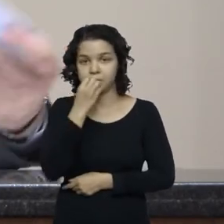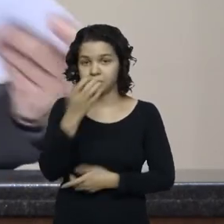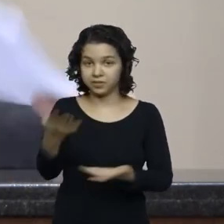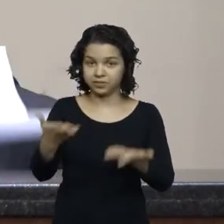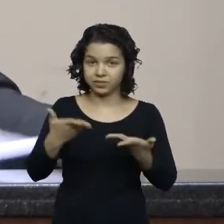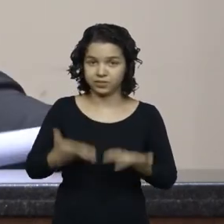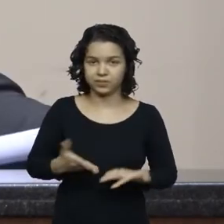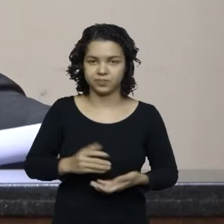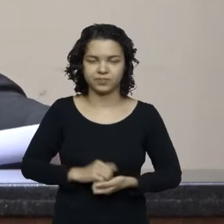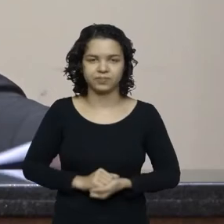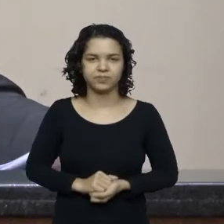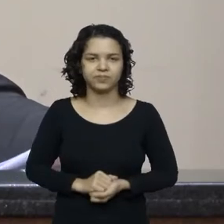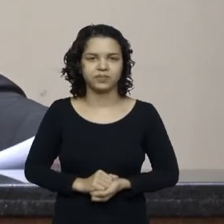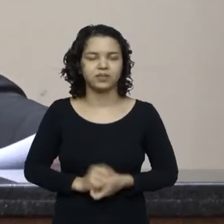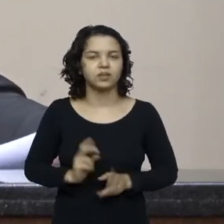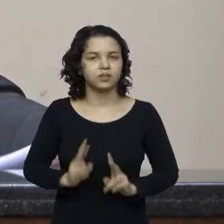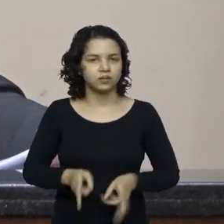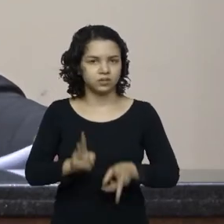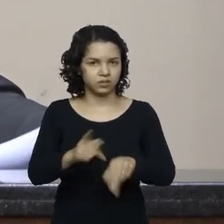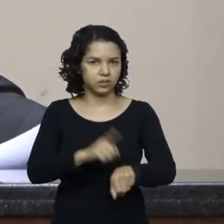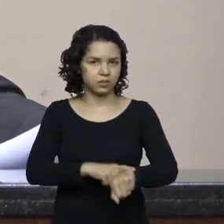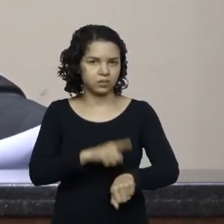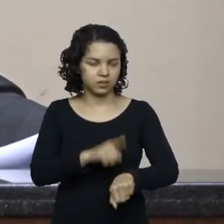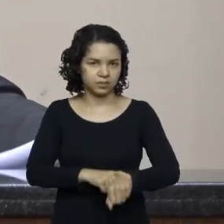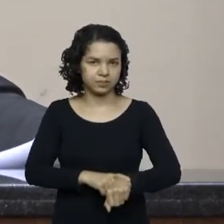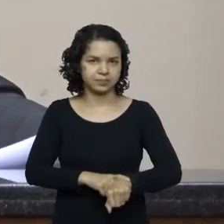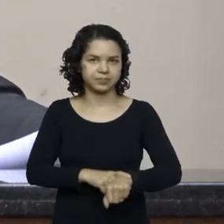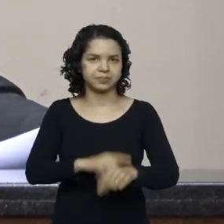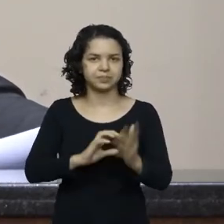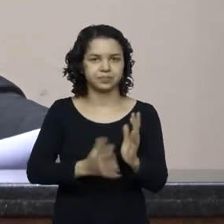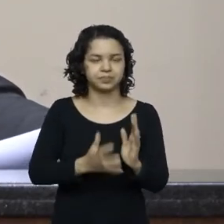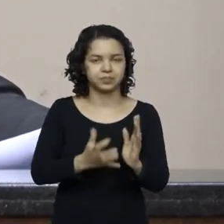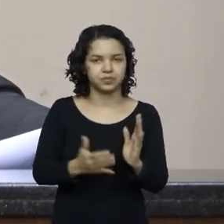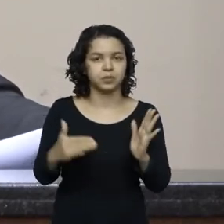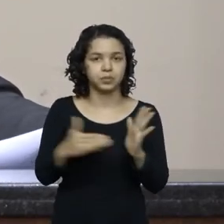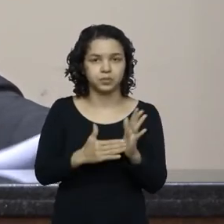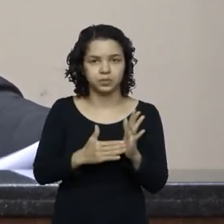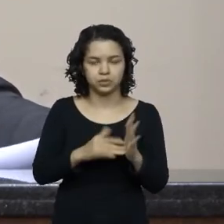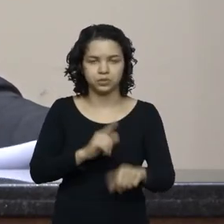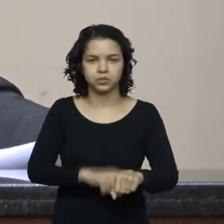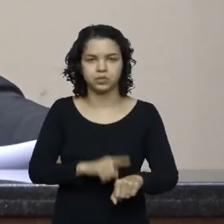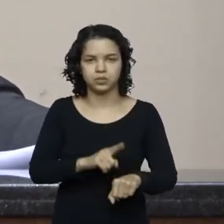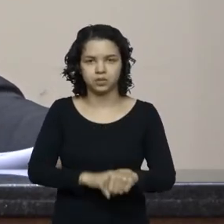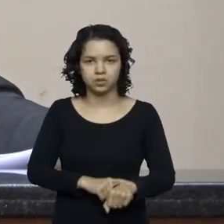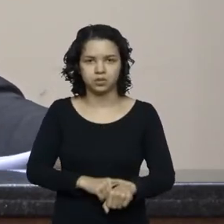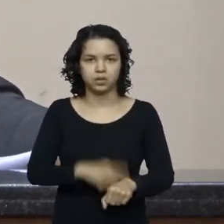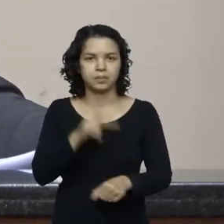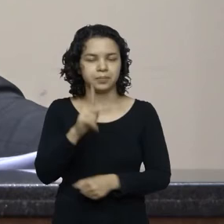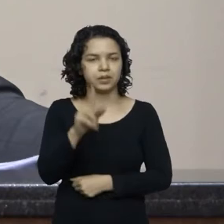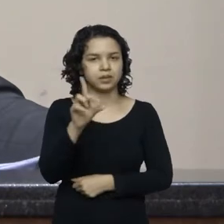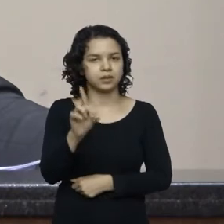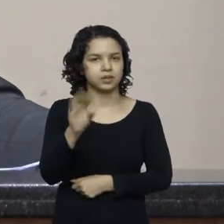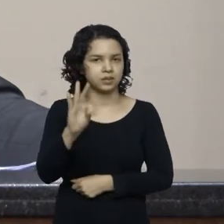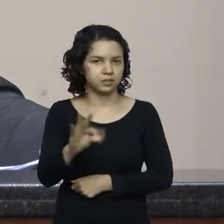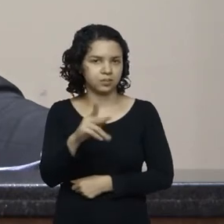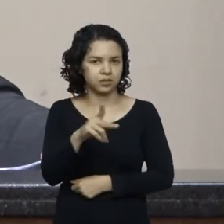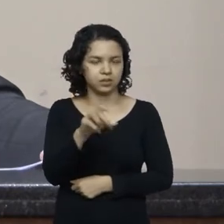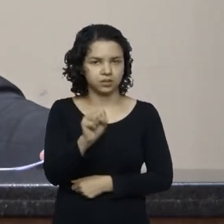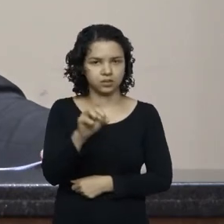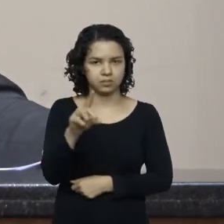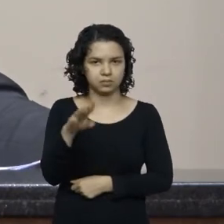ainda no horário dos partidos políticos o último horário pertence ao bloco PDT PSTB